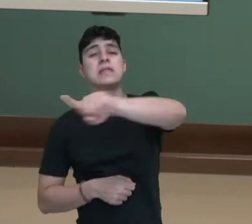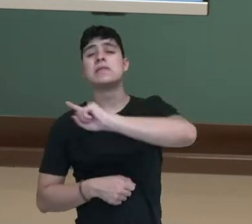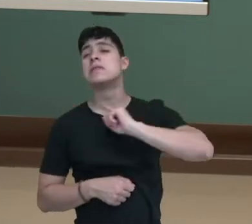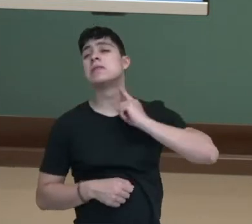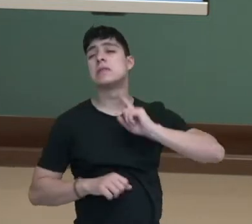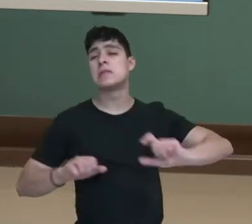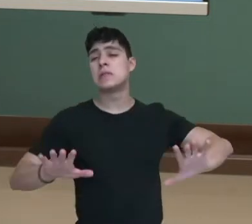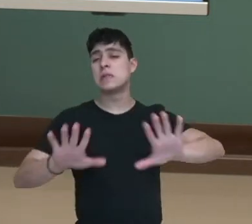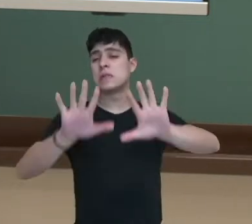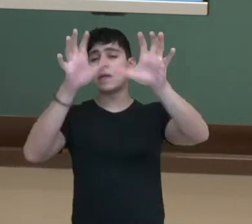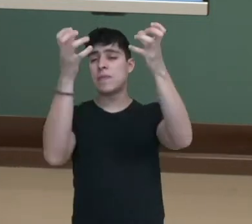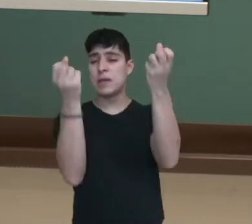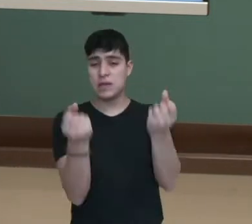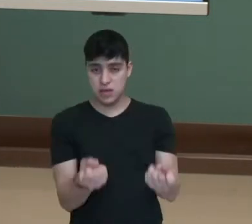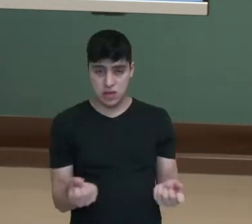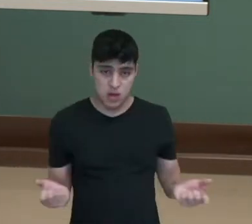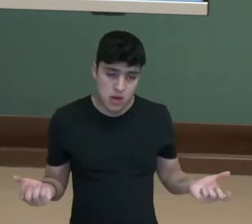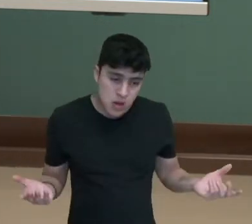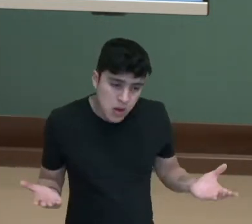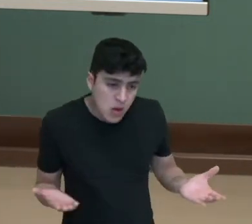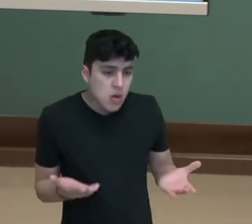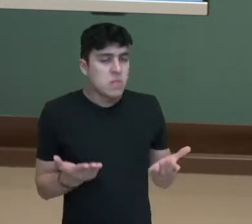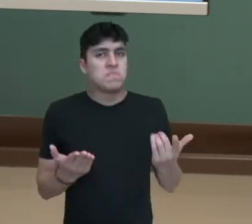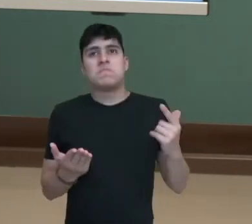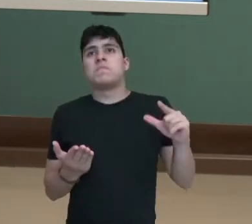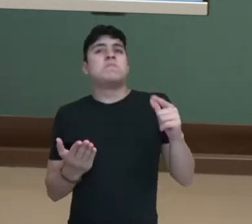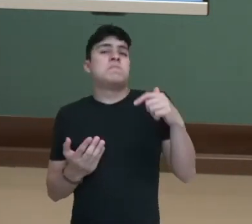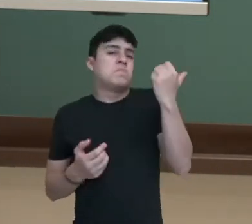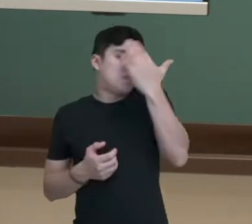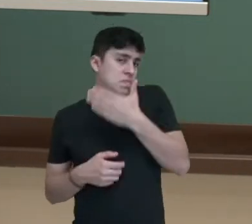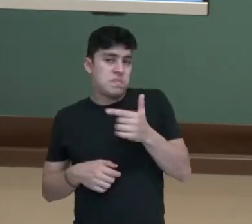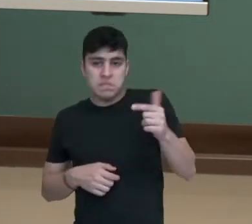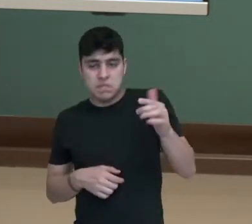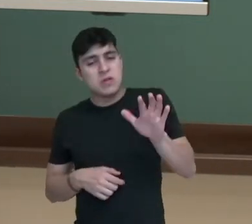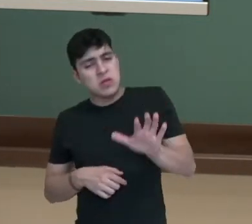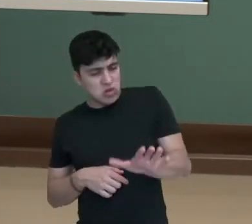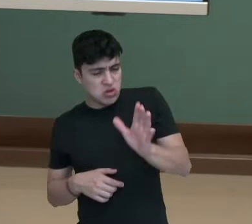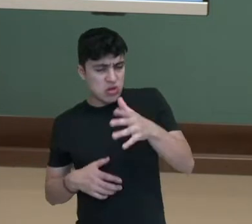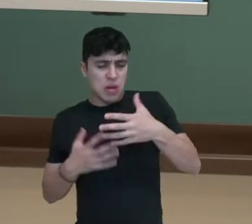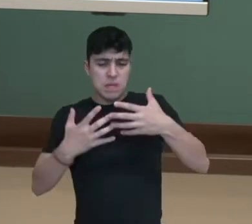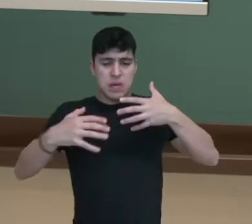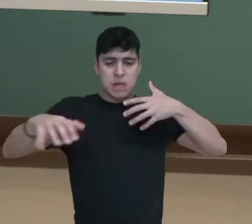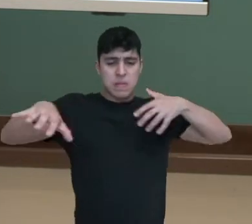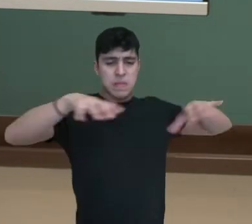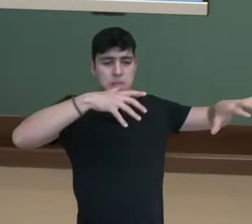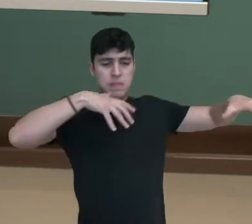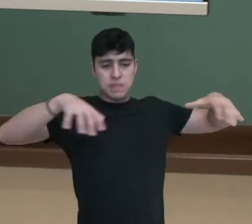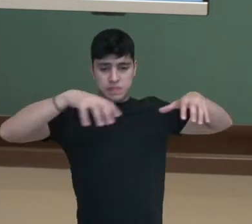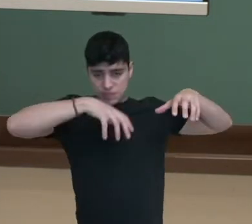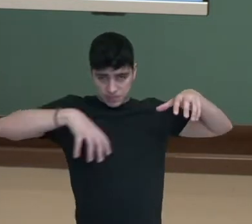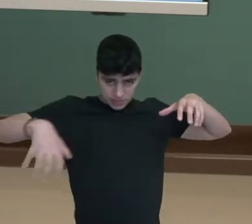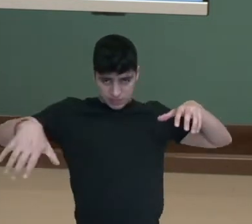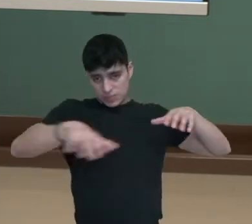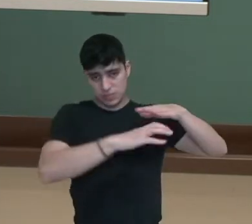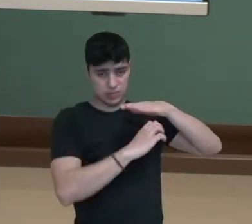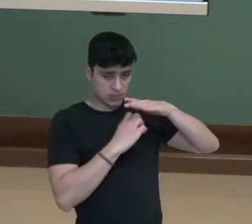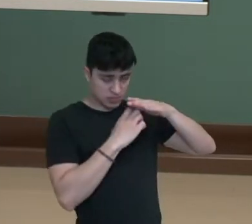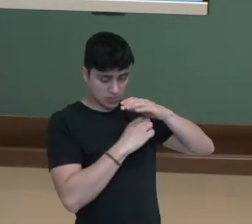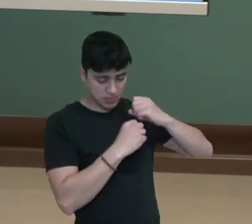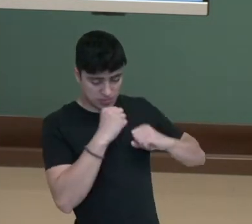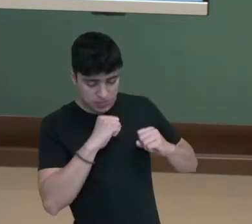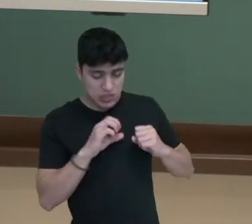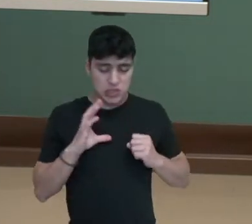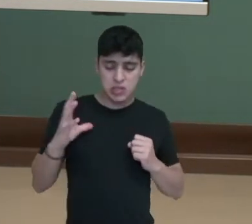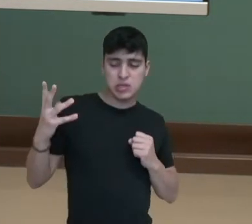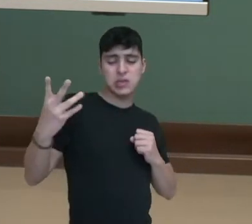Hoje já não temos essa evidência. Nós temos já uma diversificação dos setores industriais e comerciais em